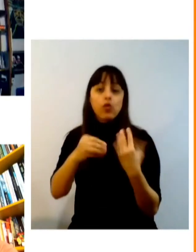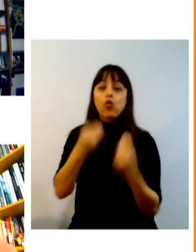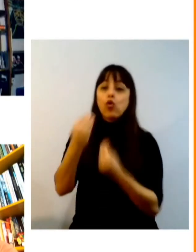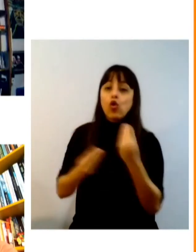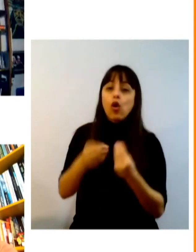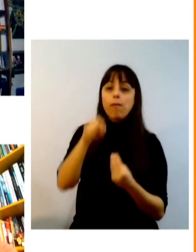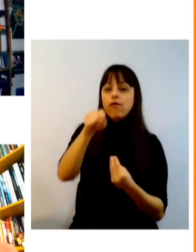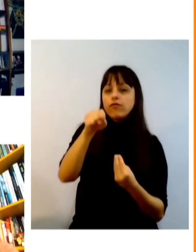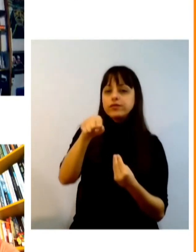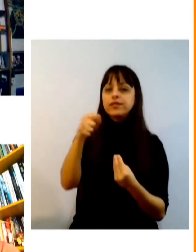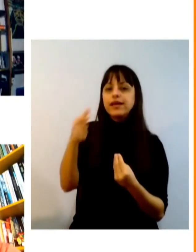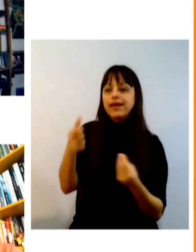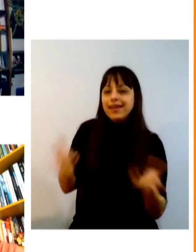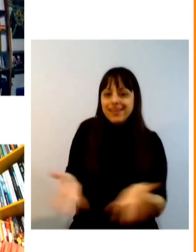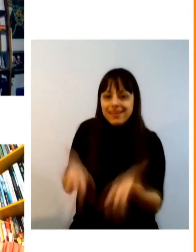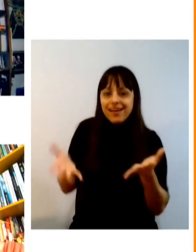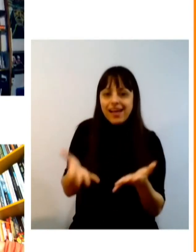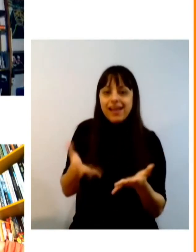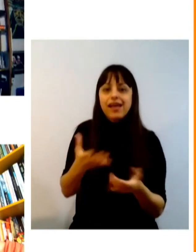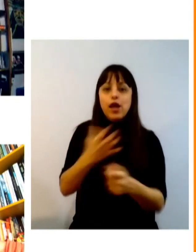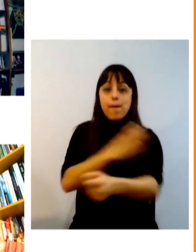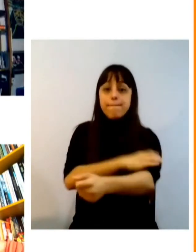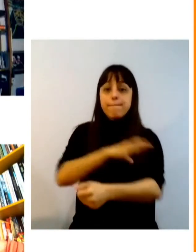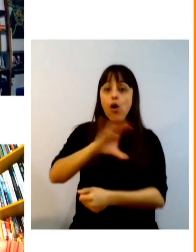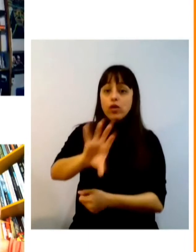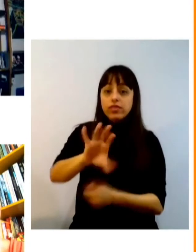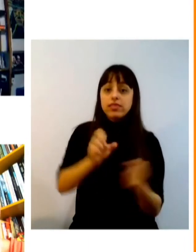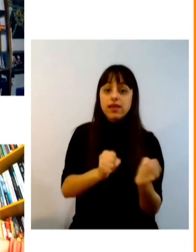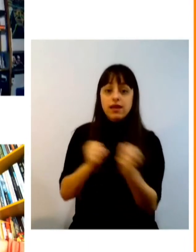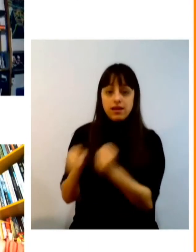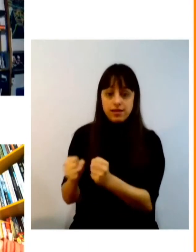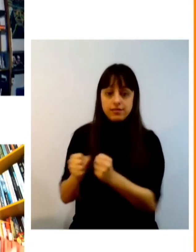lideranças claro então